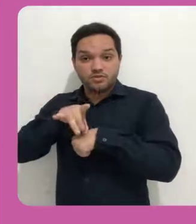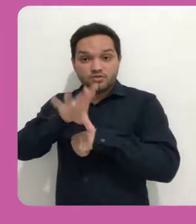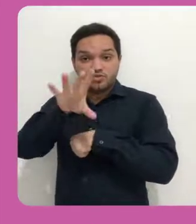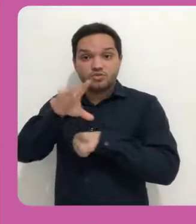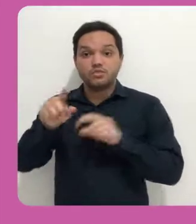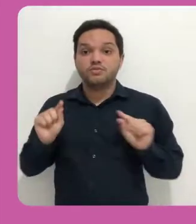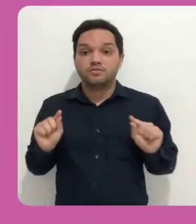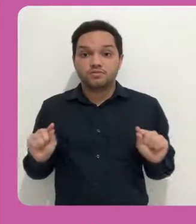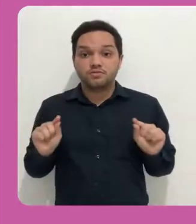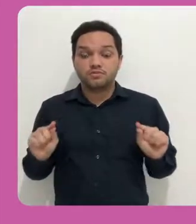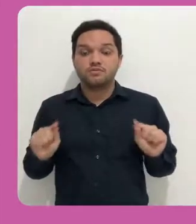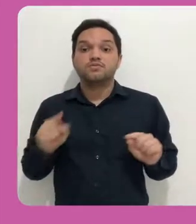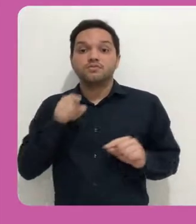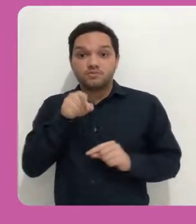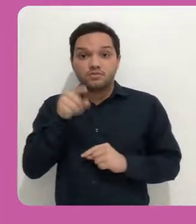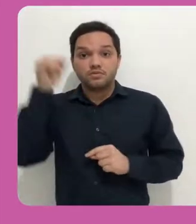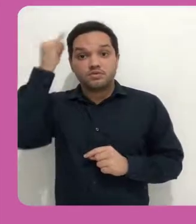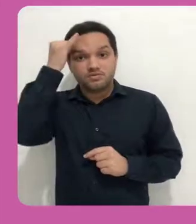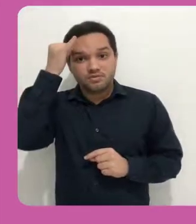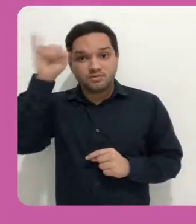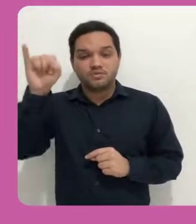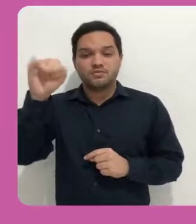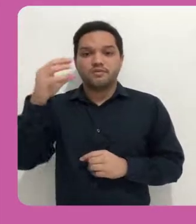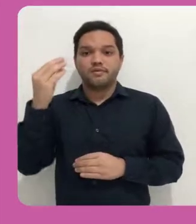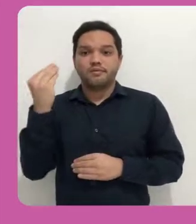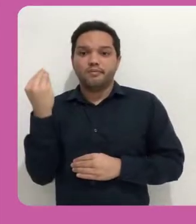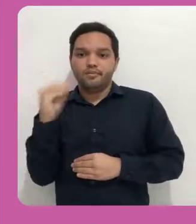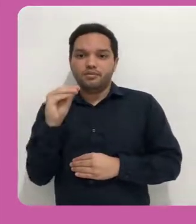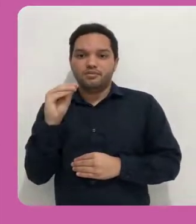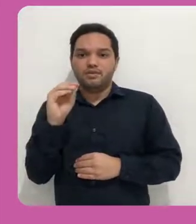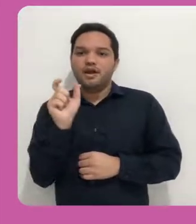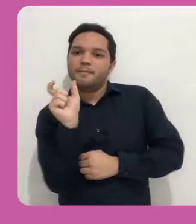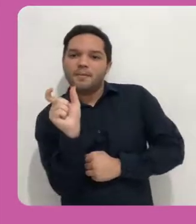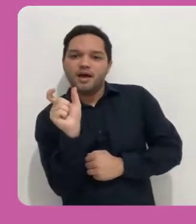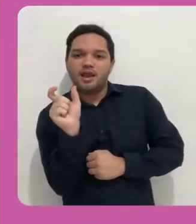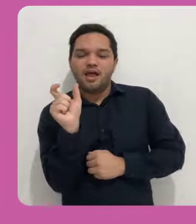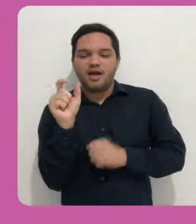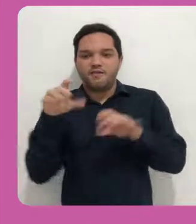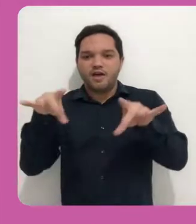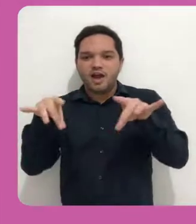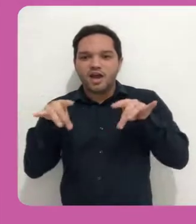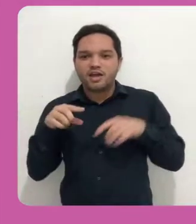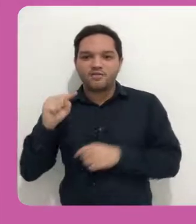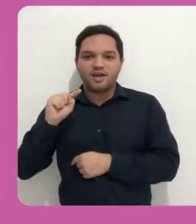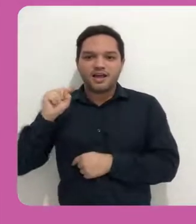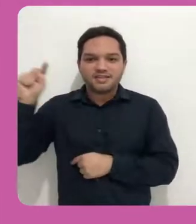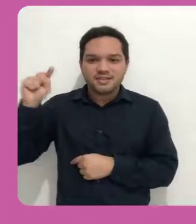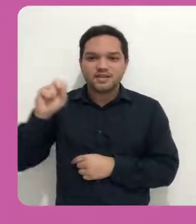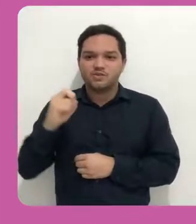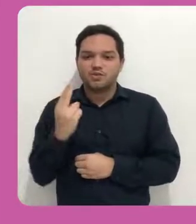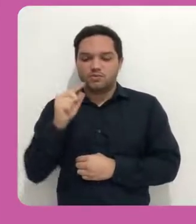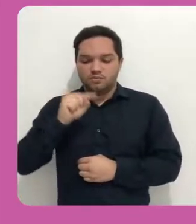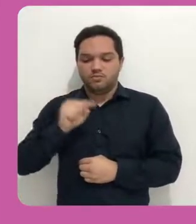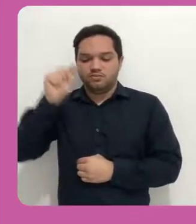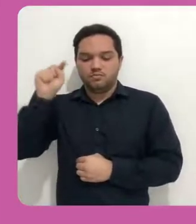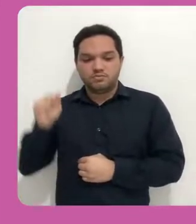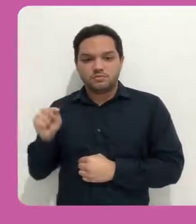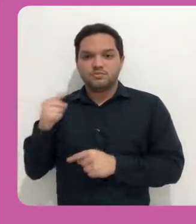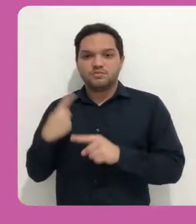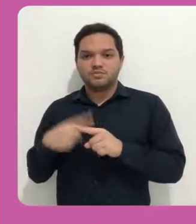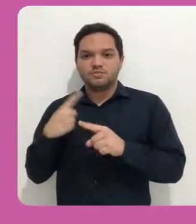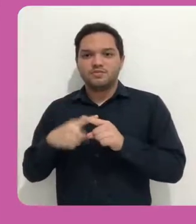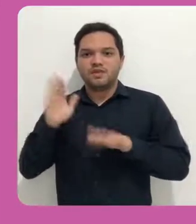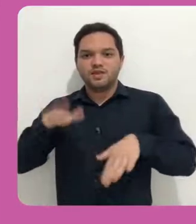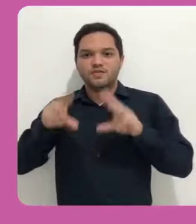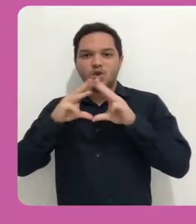Às vezes o Moodle ele converte esses acentos deixando o nome do arquivo ilegível ou